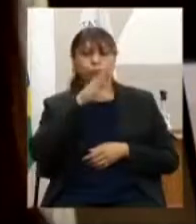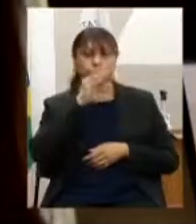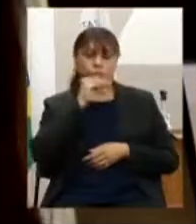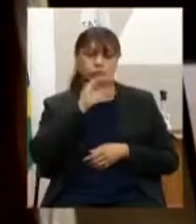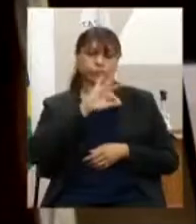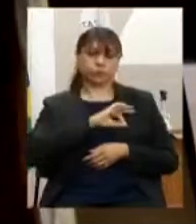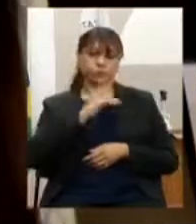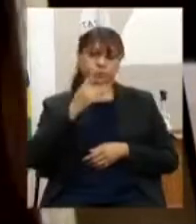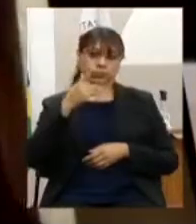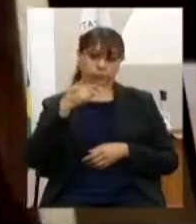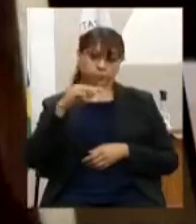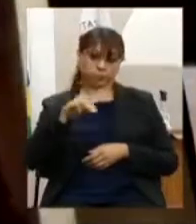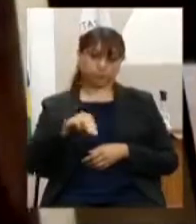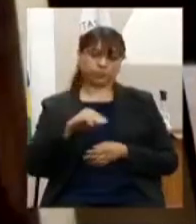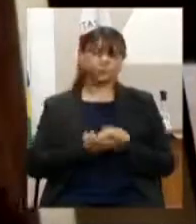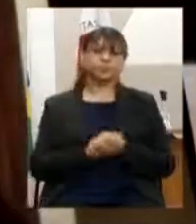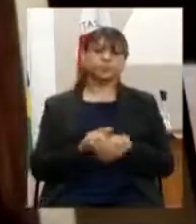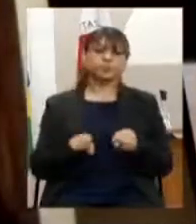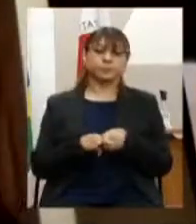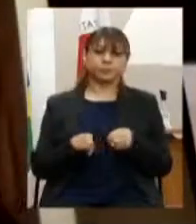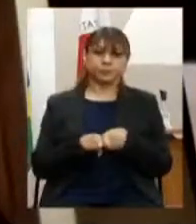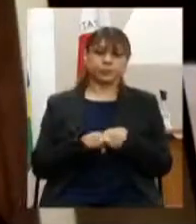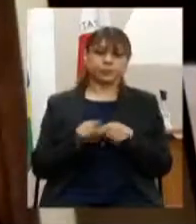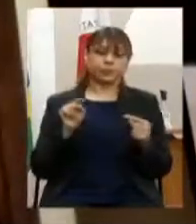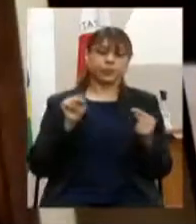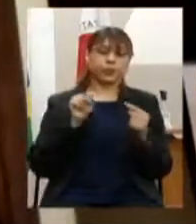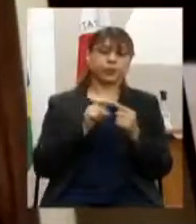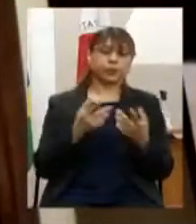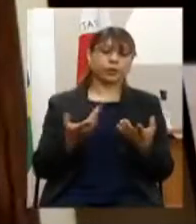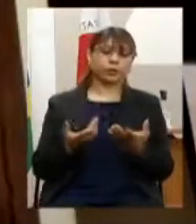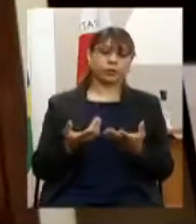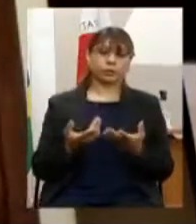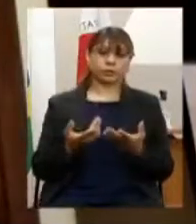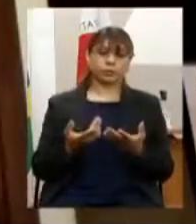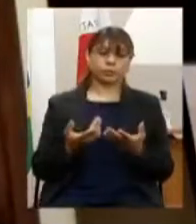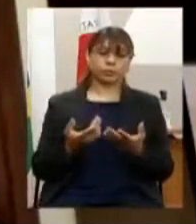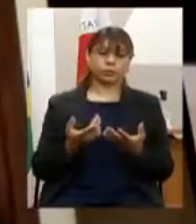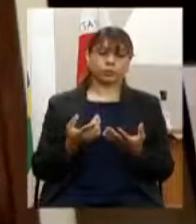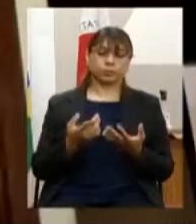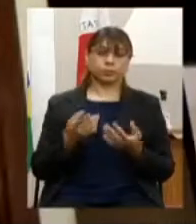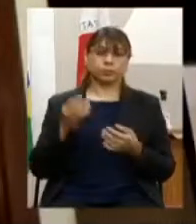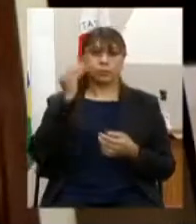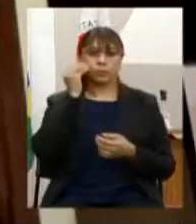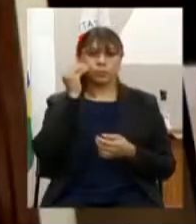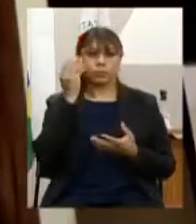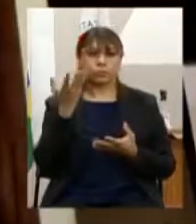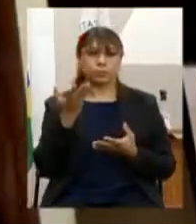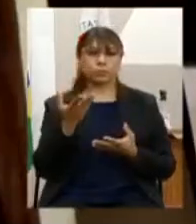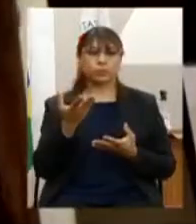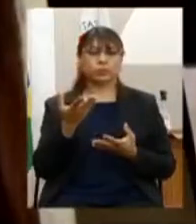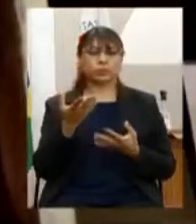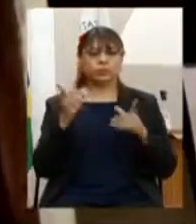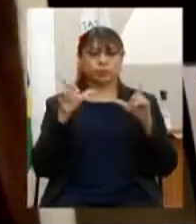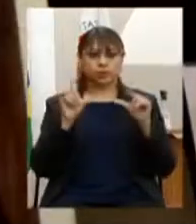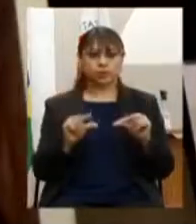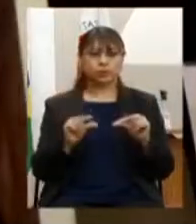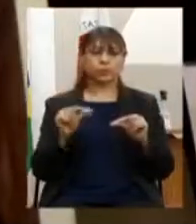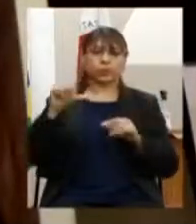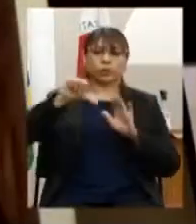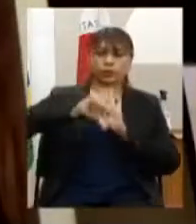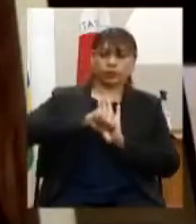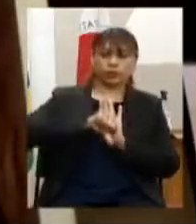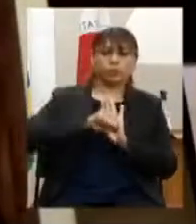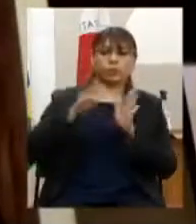alteração de redação da finalidade visa prevenir e reprimir os crimes melhorar a segurança